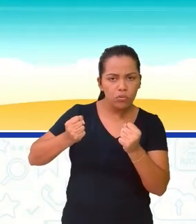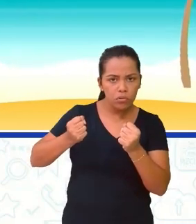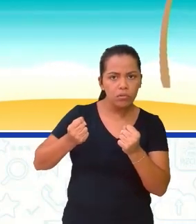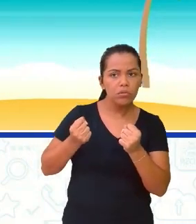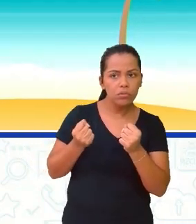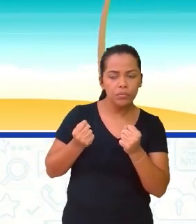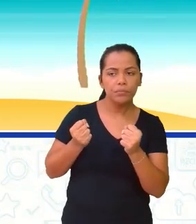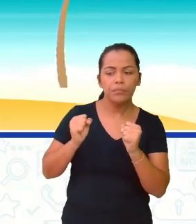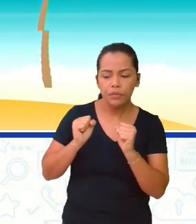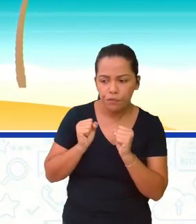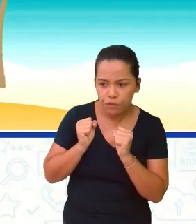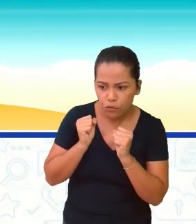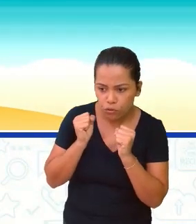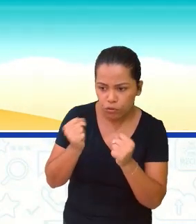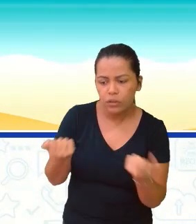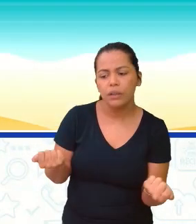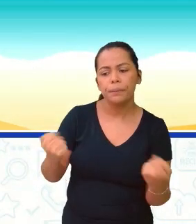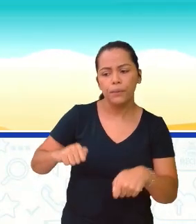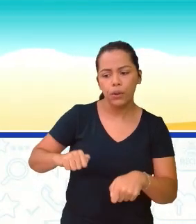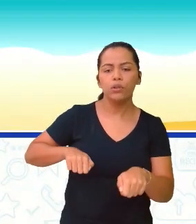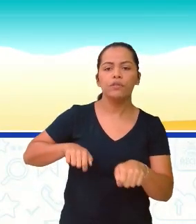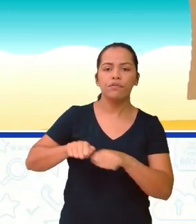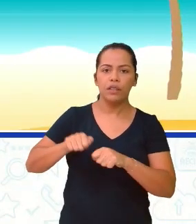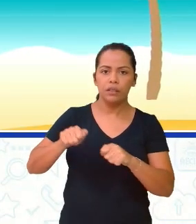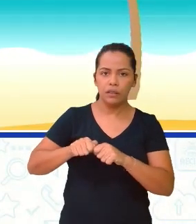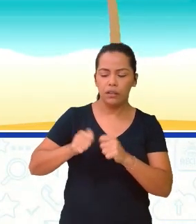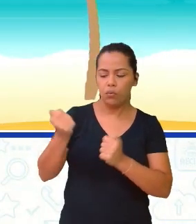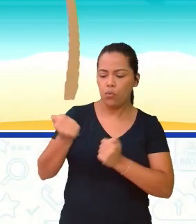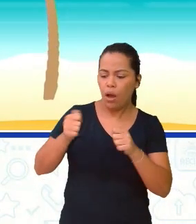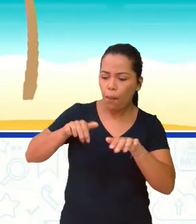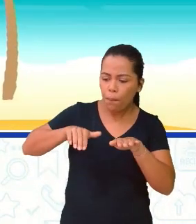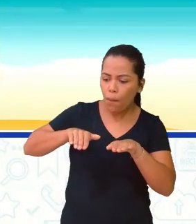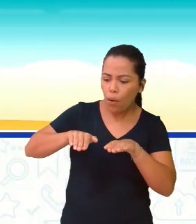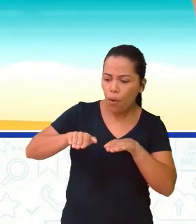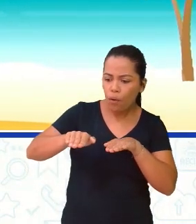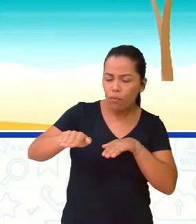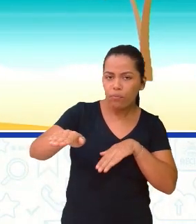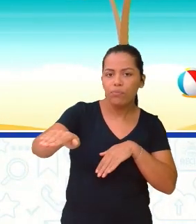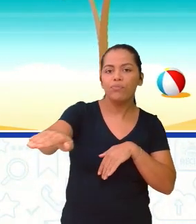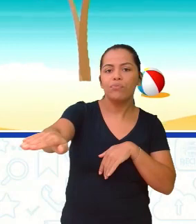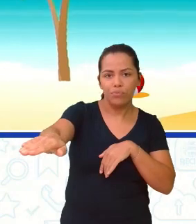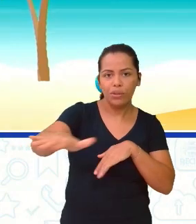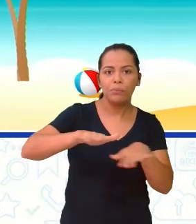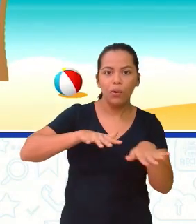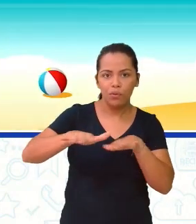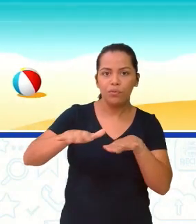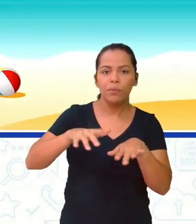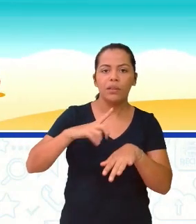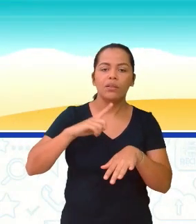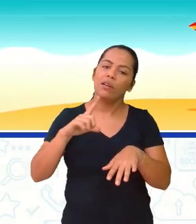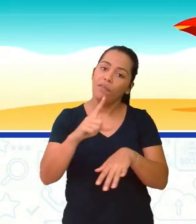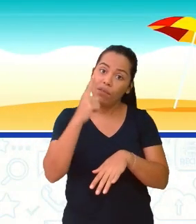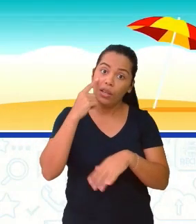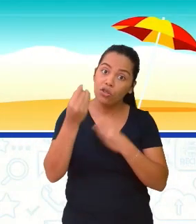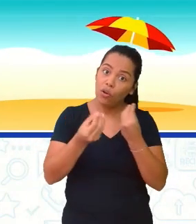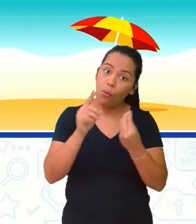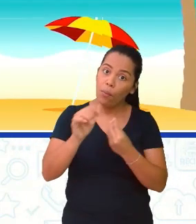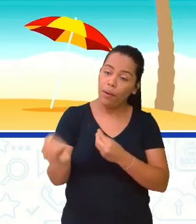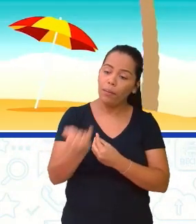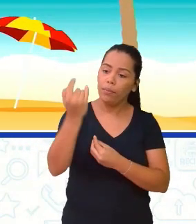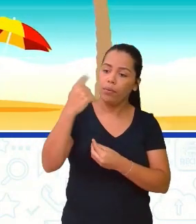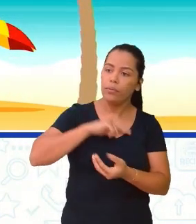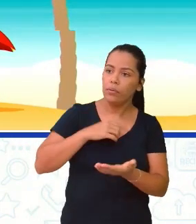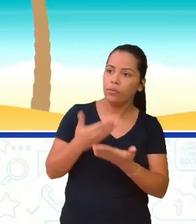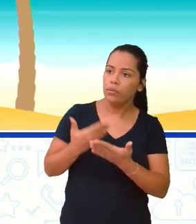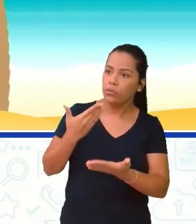de deslocar o carro em uma situação como essa? Então, vejam como é importante estudar os movimentos